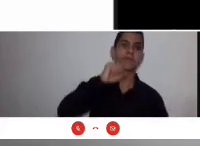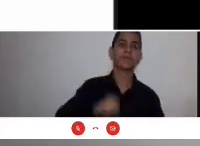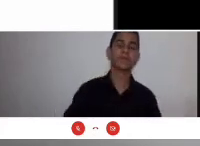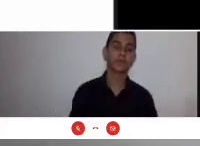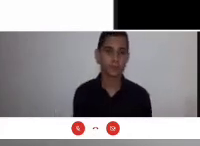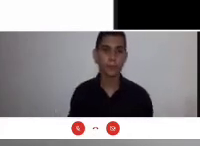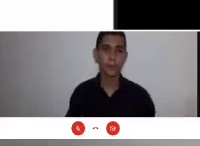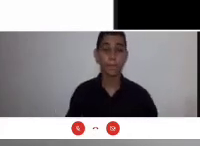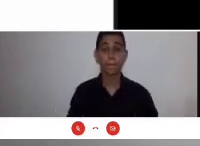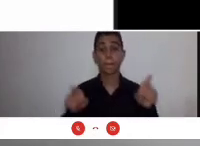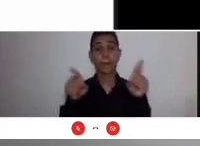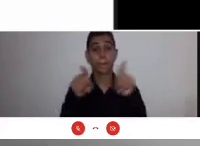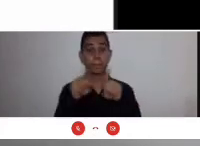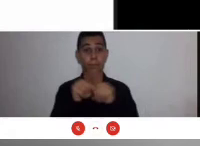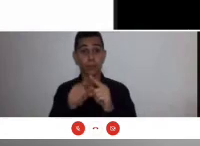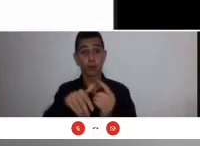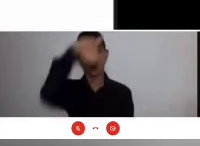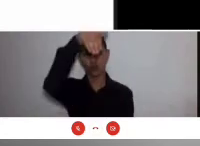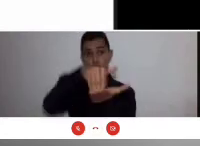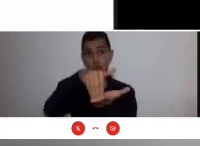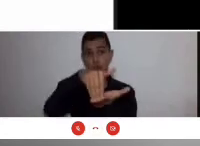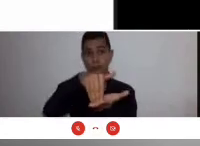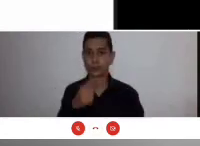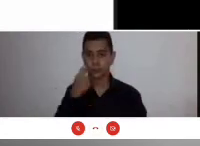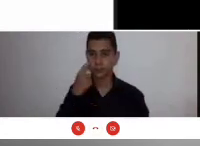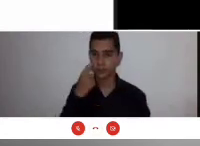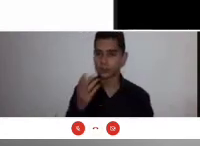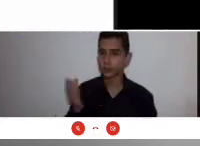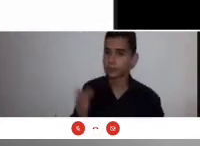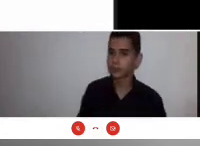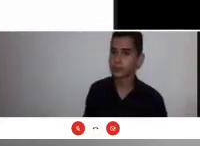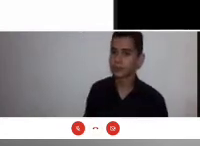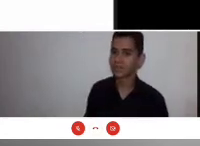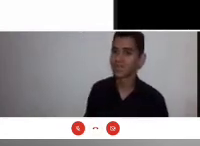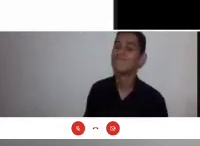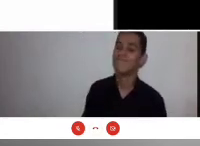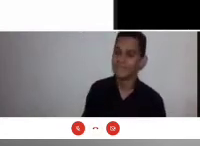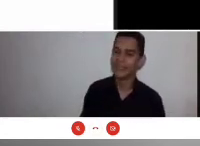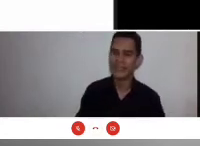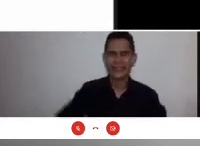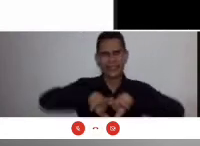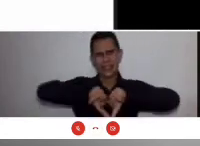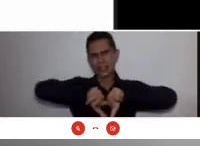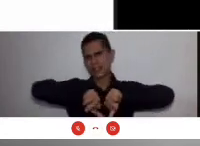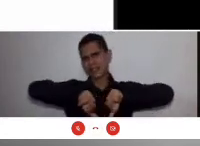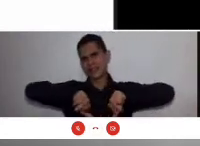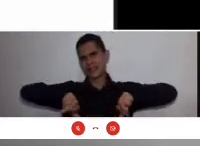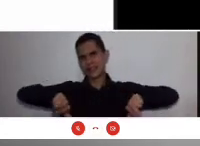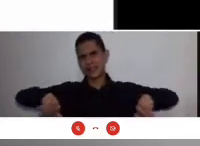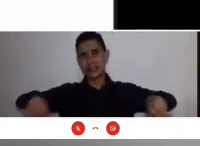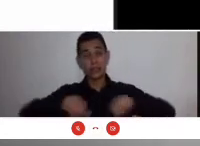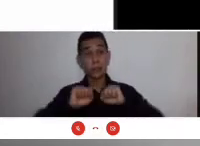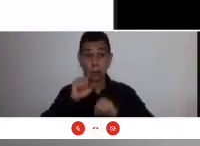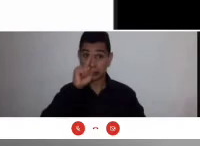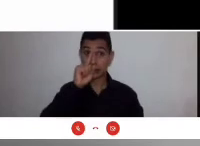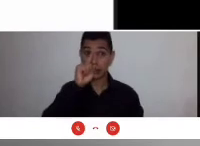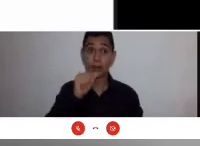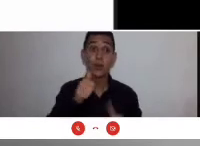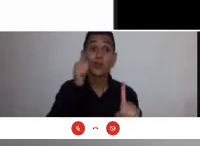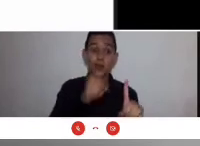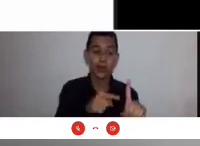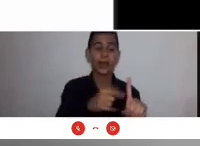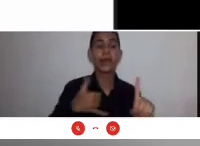por último, nós temos aí casos e casos de situações bem graves, como essa paciente de 27